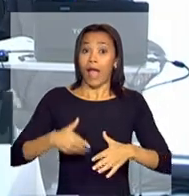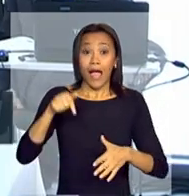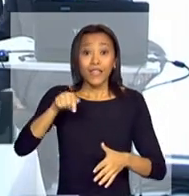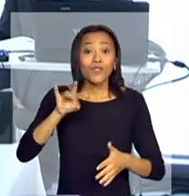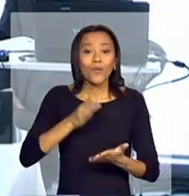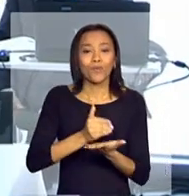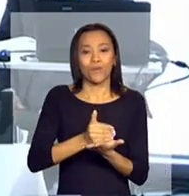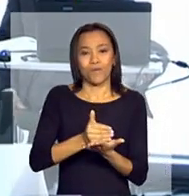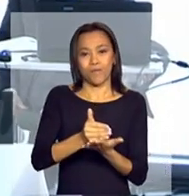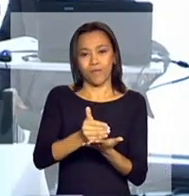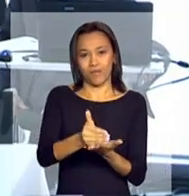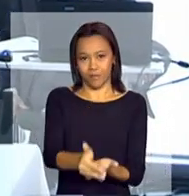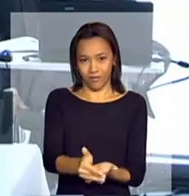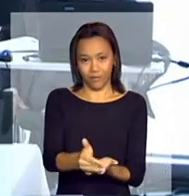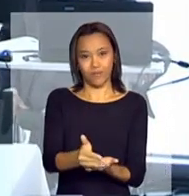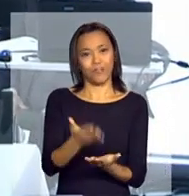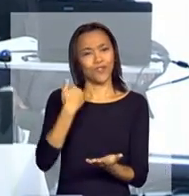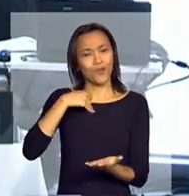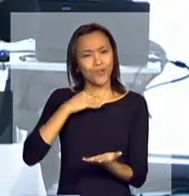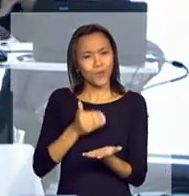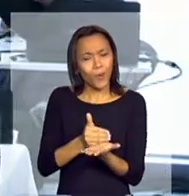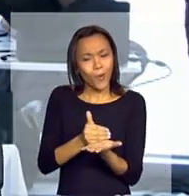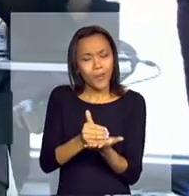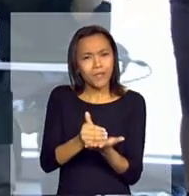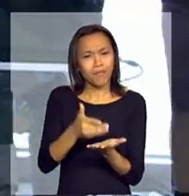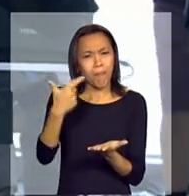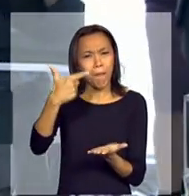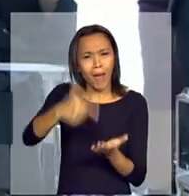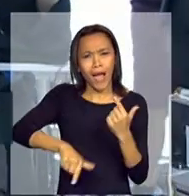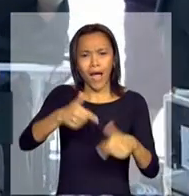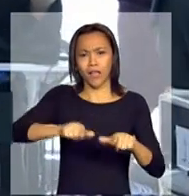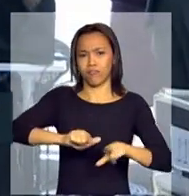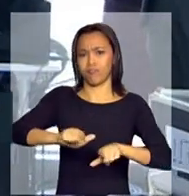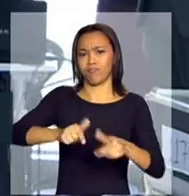começo. Porque nós, recém começamos, temos muito para andar.